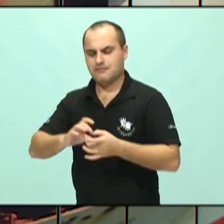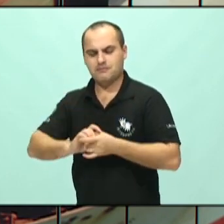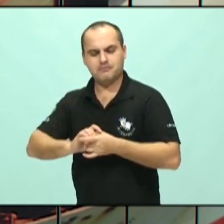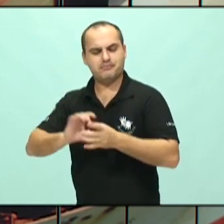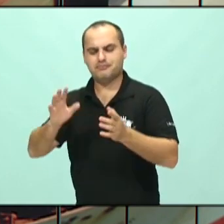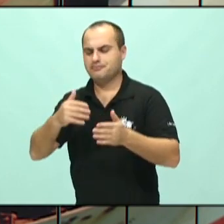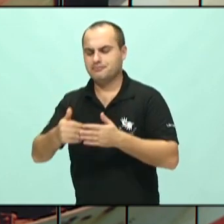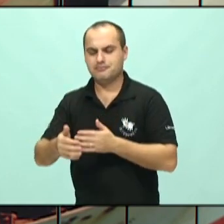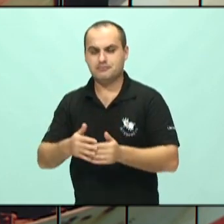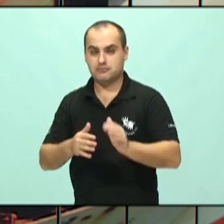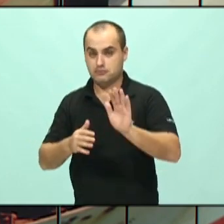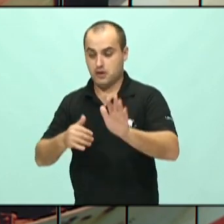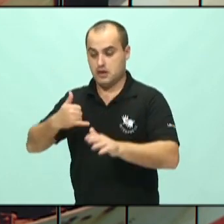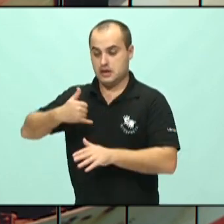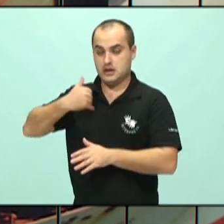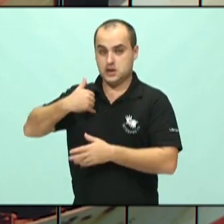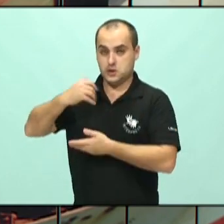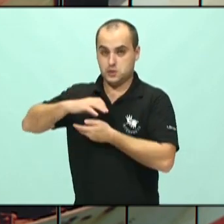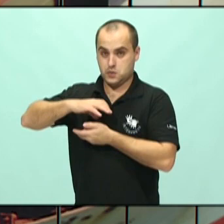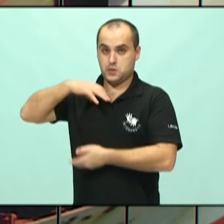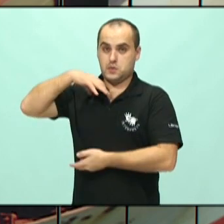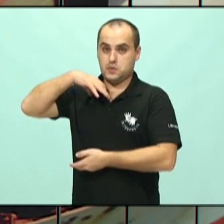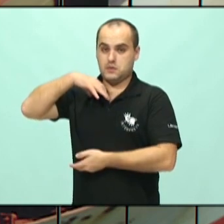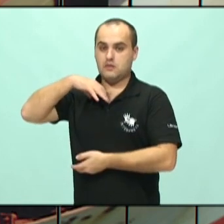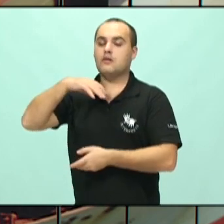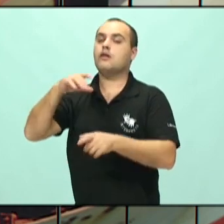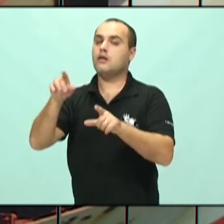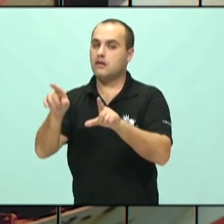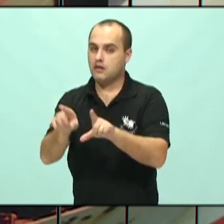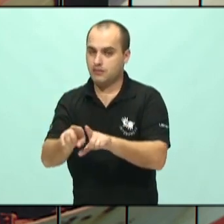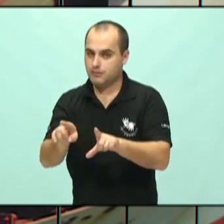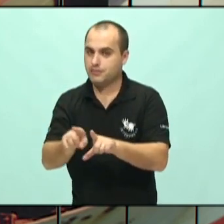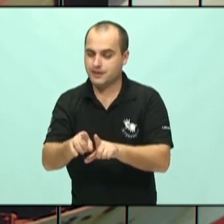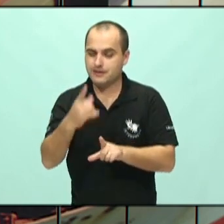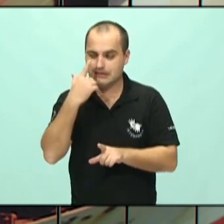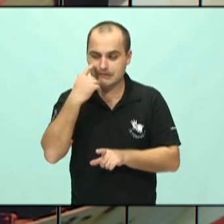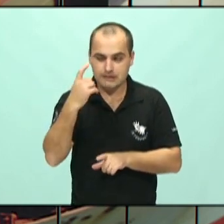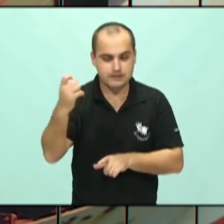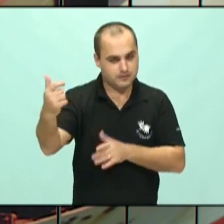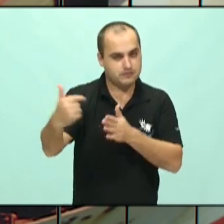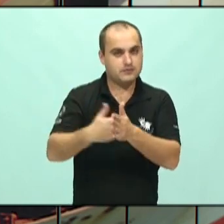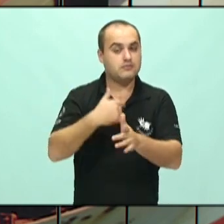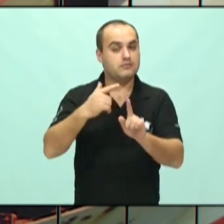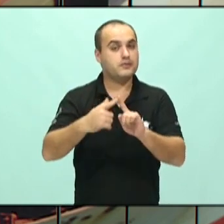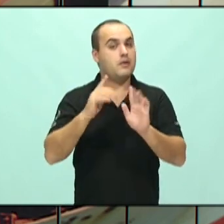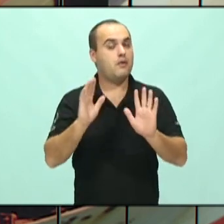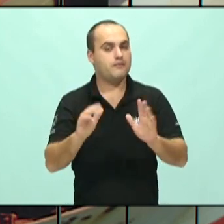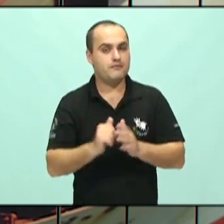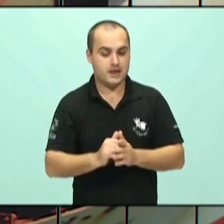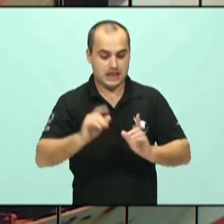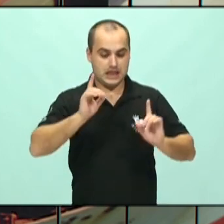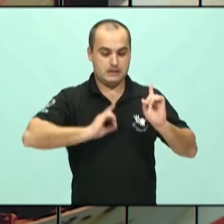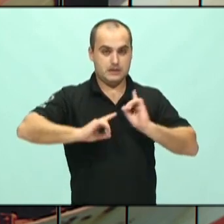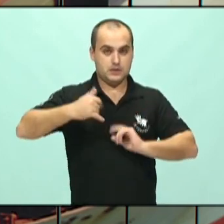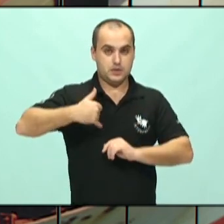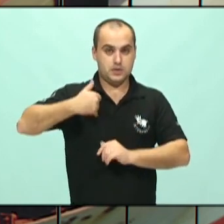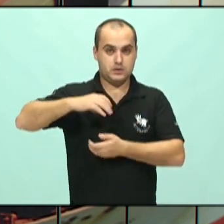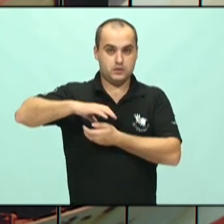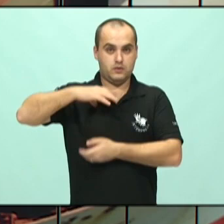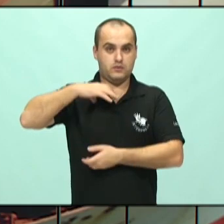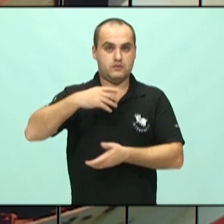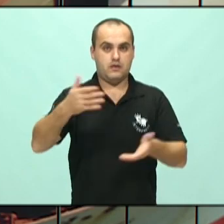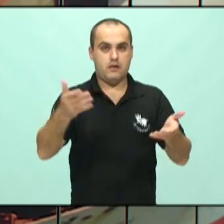muito interessante se falar do idoso, porque a gente tem um aumento significativo de casos de depressão no idoso, justamente porque nós